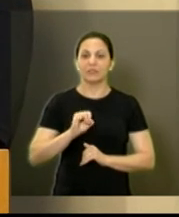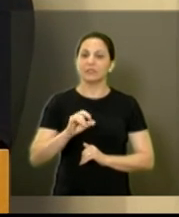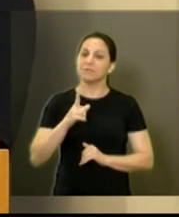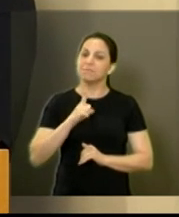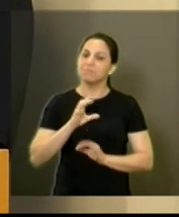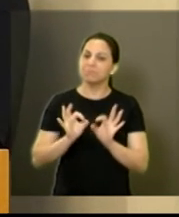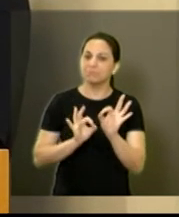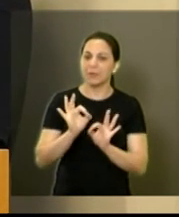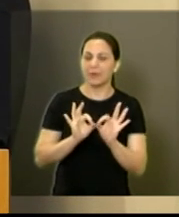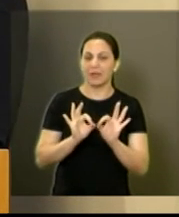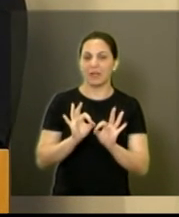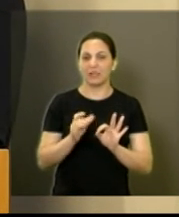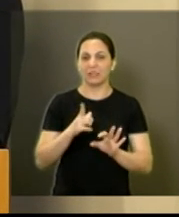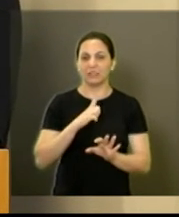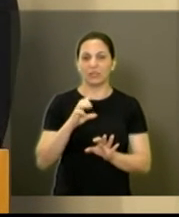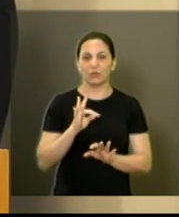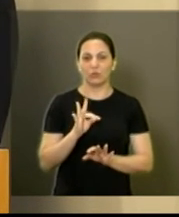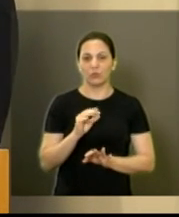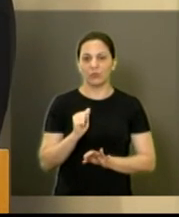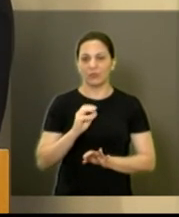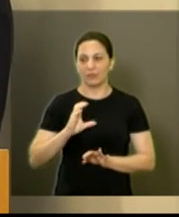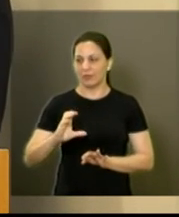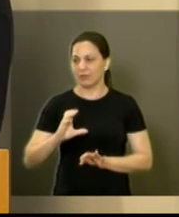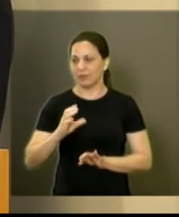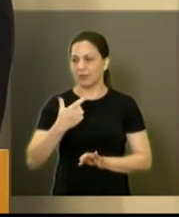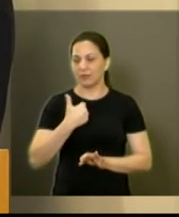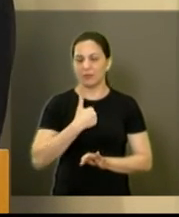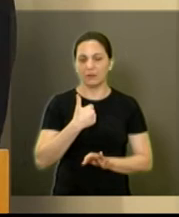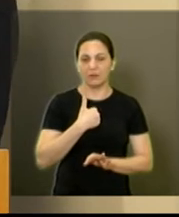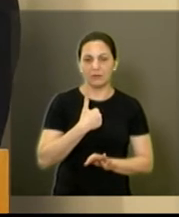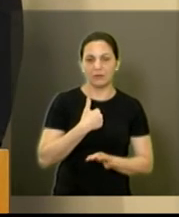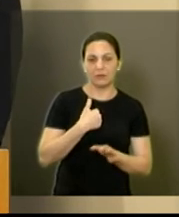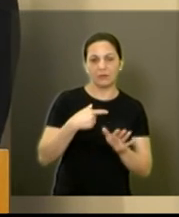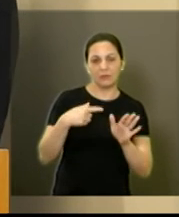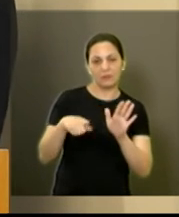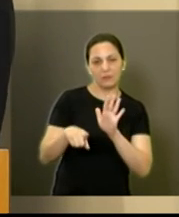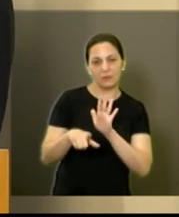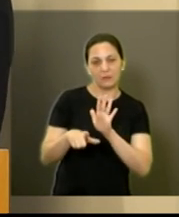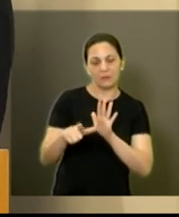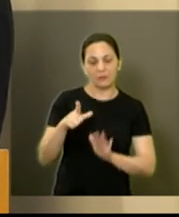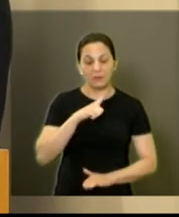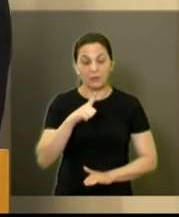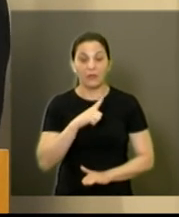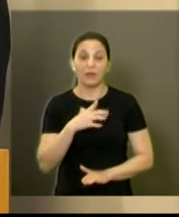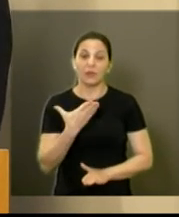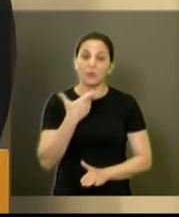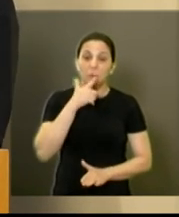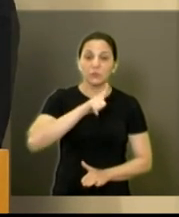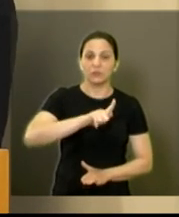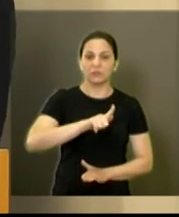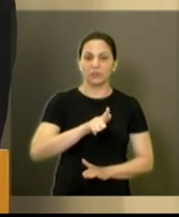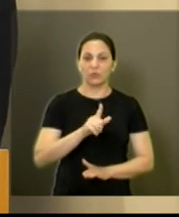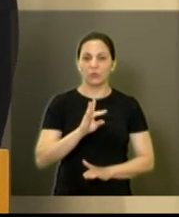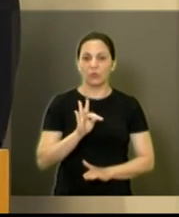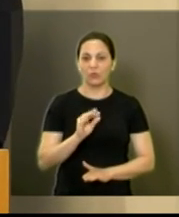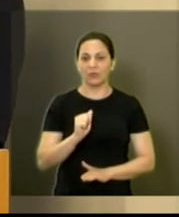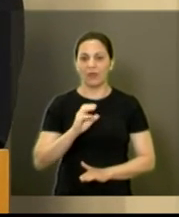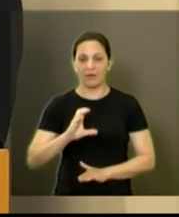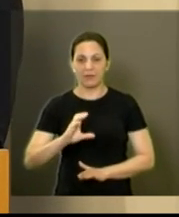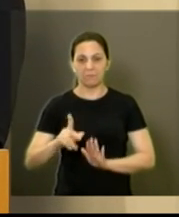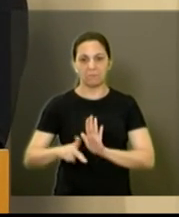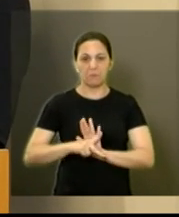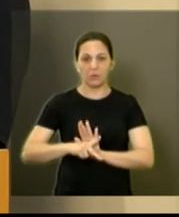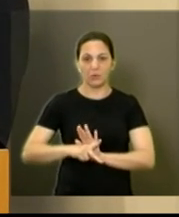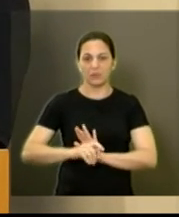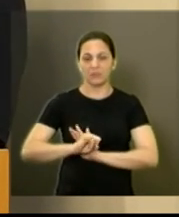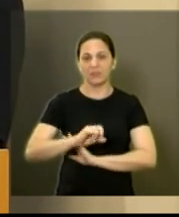feita de acordo com que tinha um TAC etc foi feita essa dragagem e atendeu pelo menos que eu tenho conhecimento ao TAC agora só o Guilherme falou